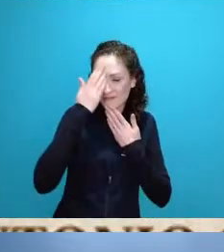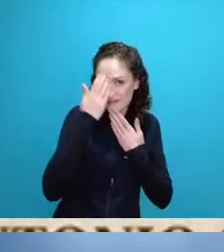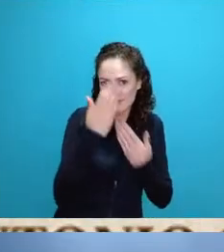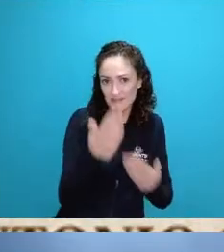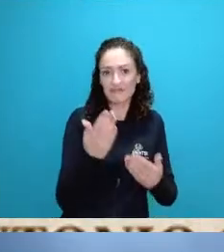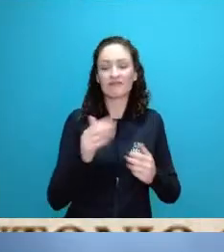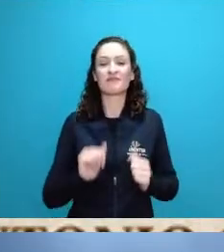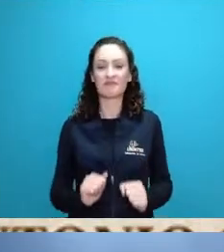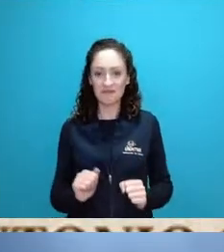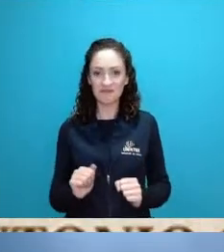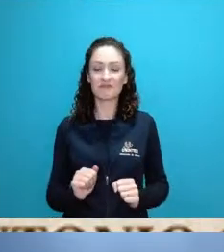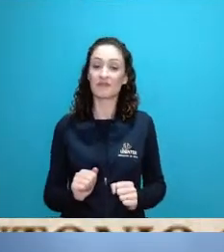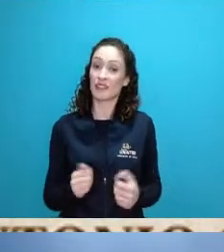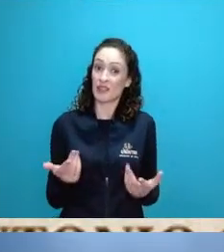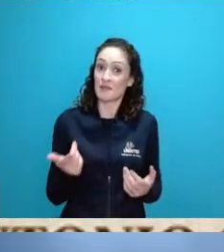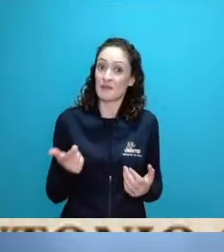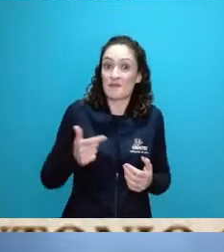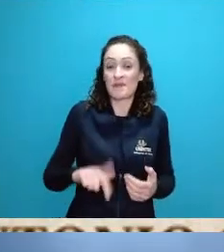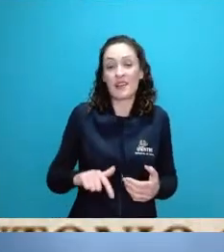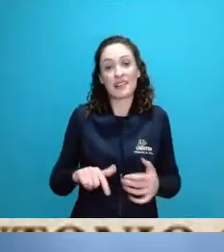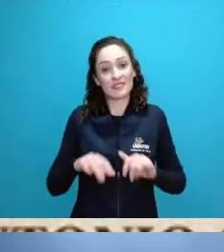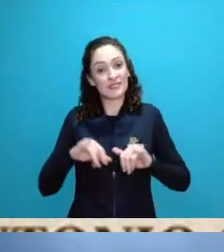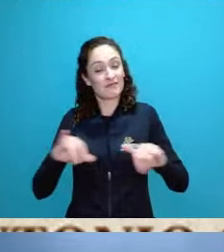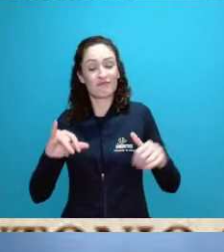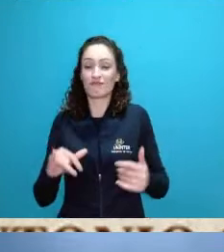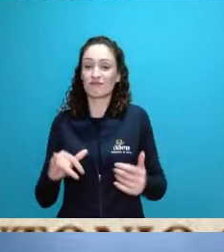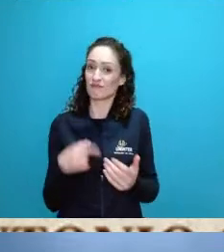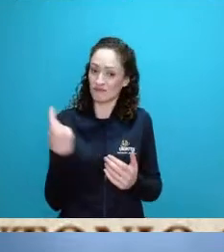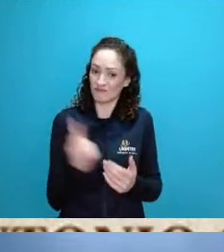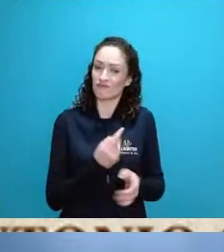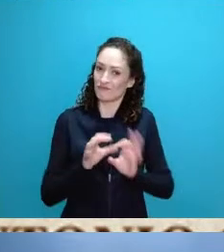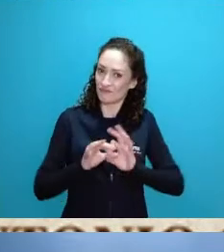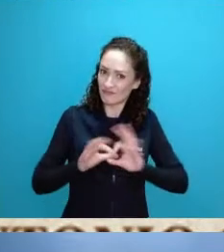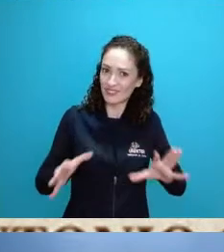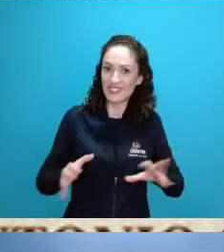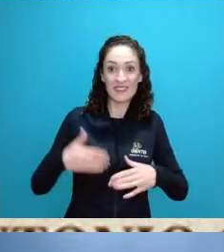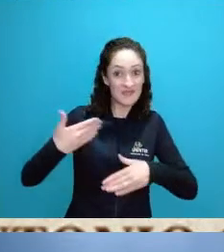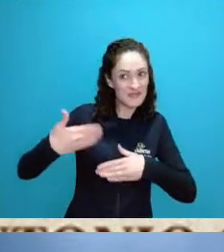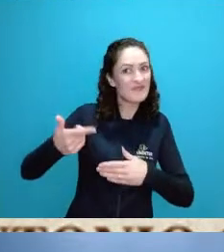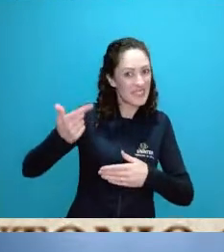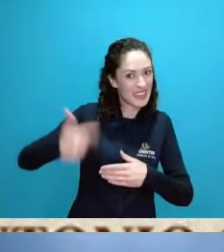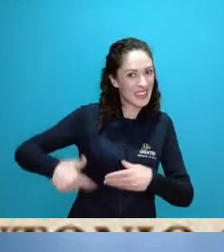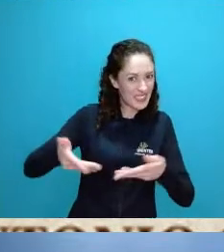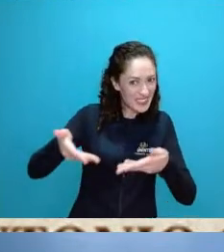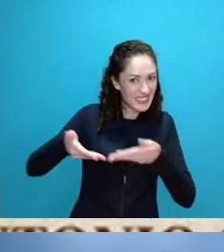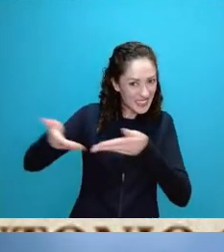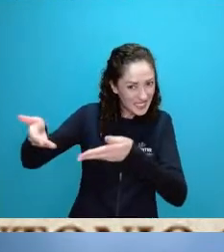dizer que nós sempre também estamos à disposição e a gente vai convidá-los outras vezes